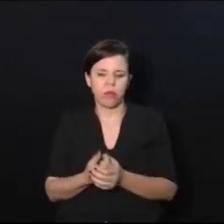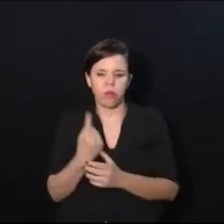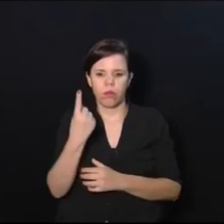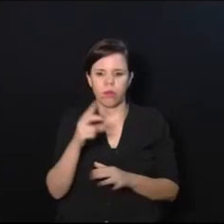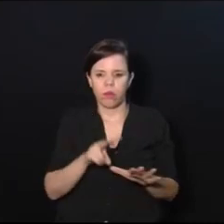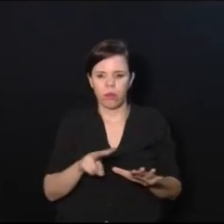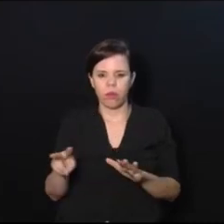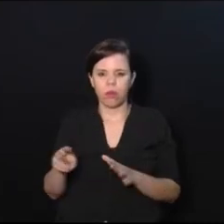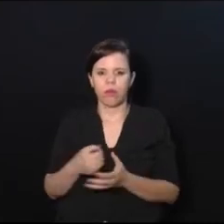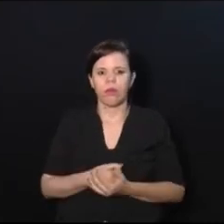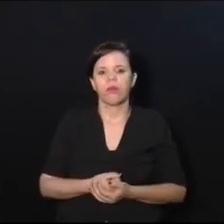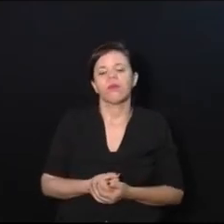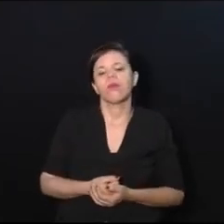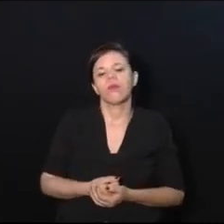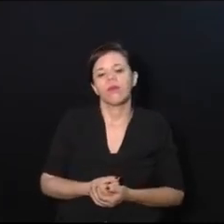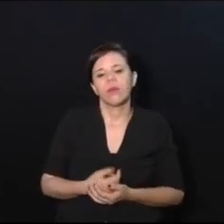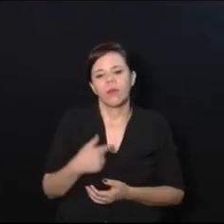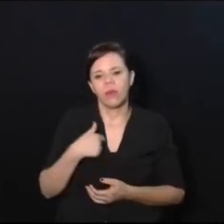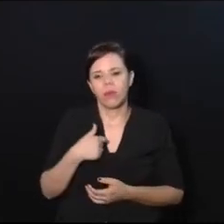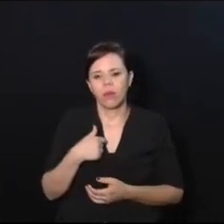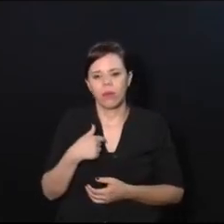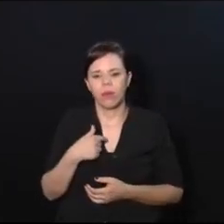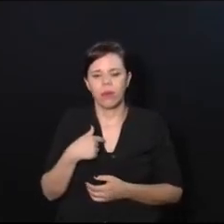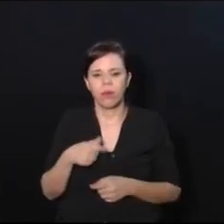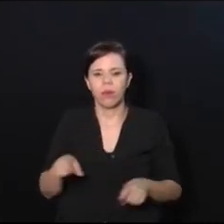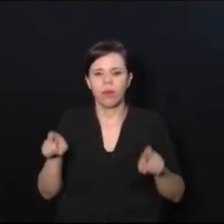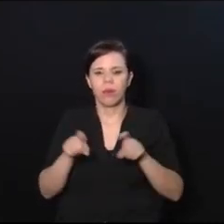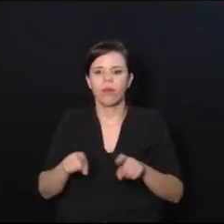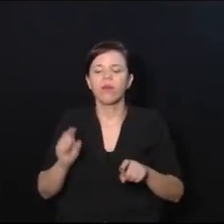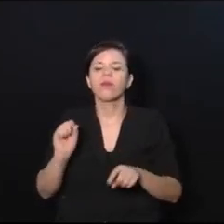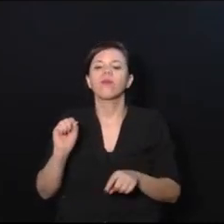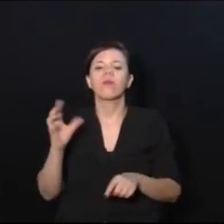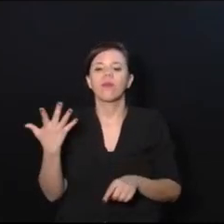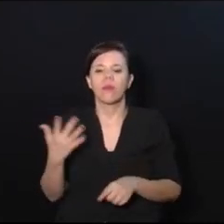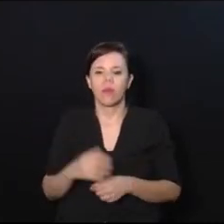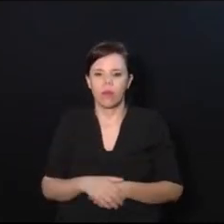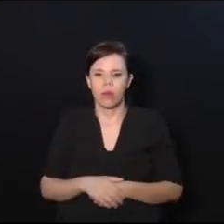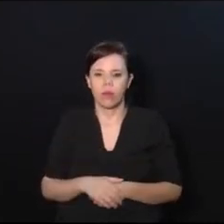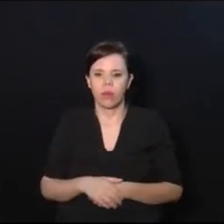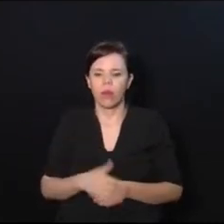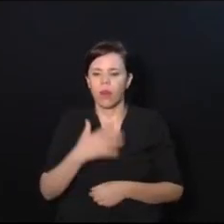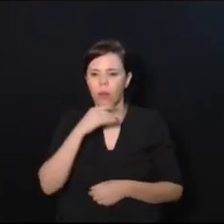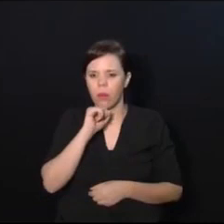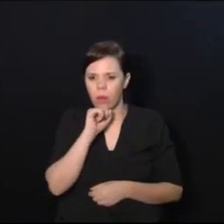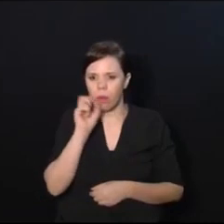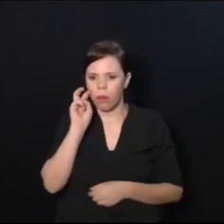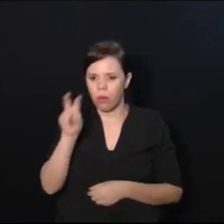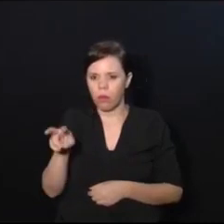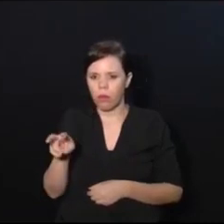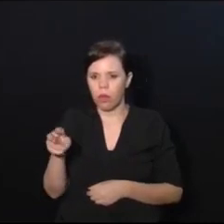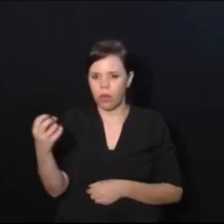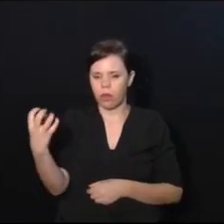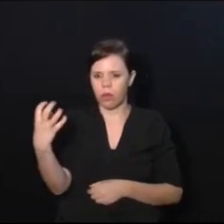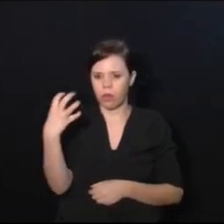semana, está eu no meu computador, o aconteceu? Papai, eu posso olhar a luzinha? E isso